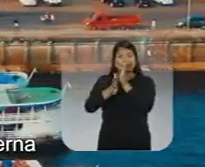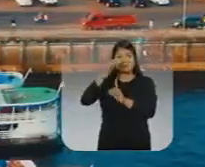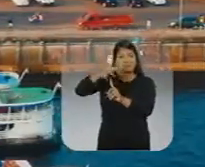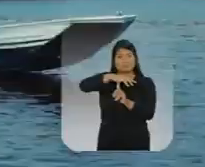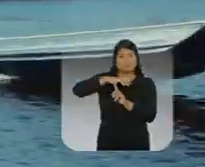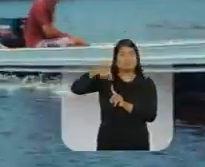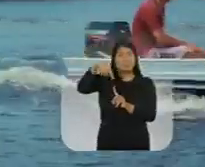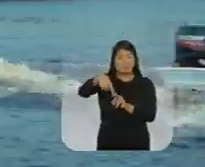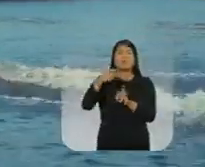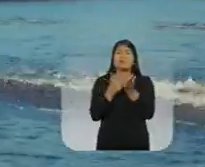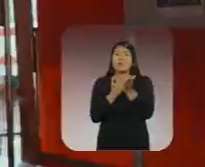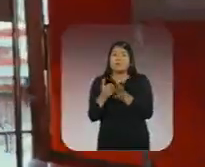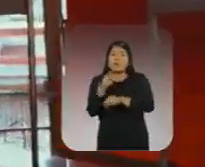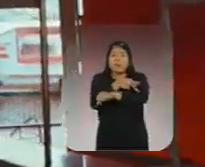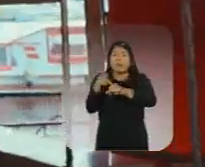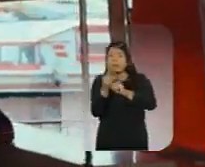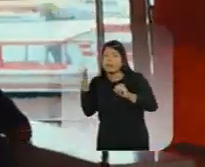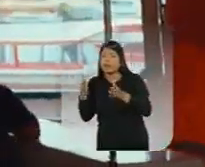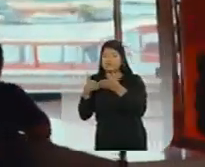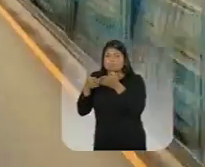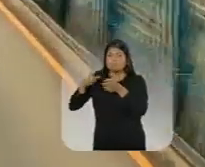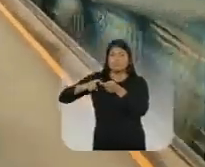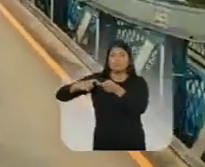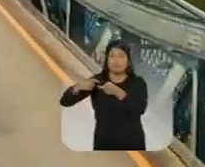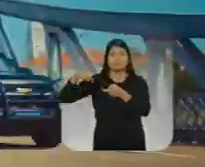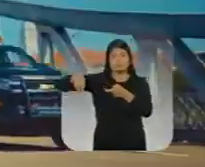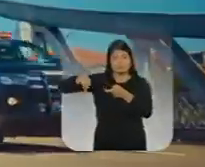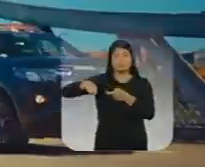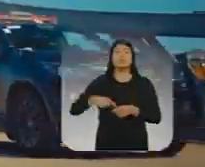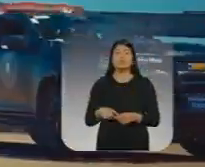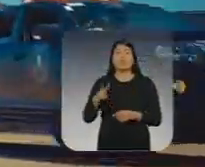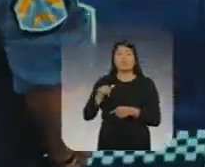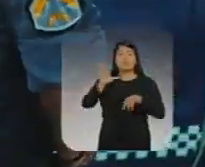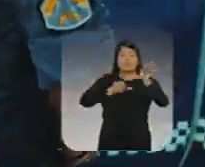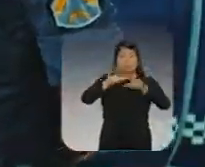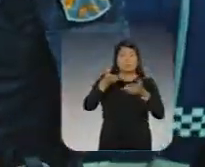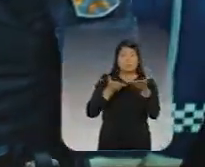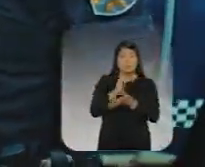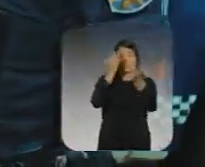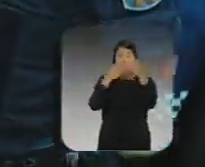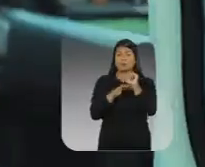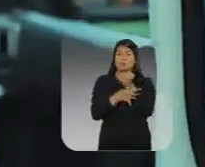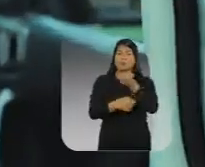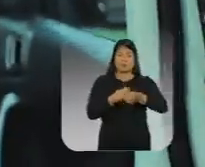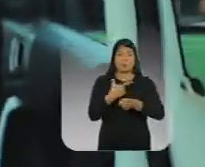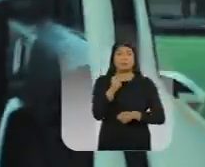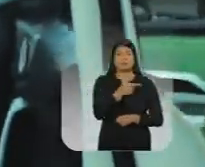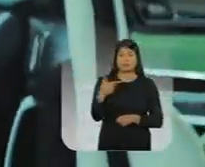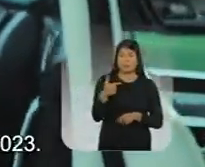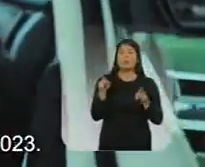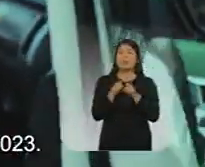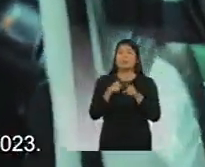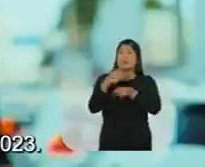Moderna E início das obras da Nova Marina do Davi Convocação dos aprovados do concurso da segurança de 2022